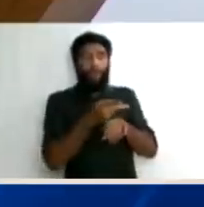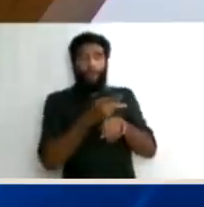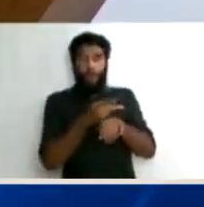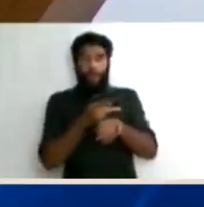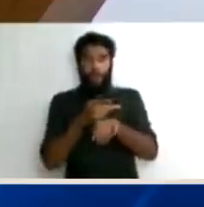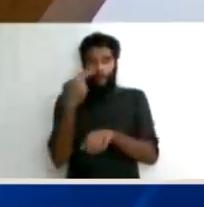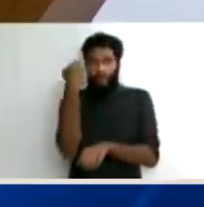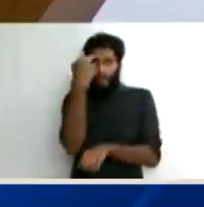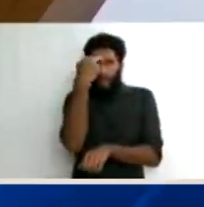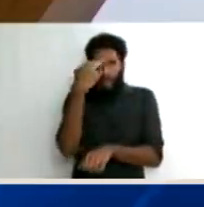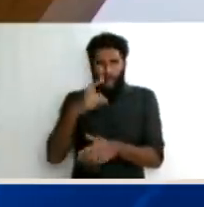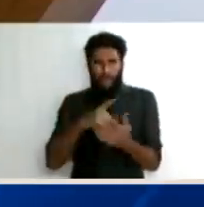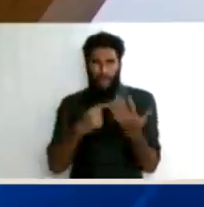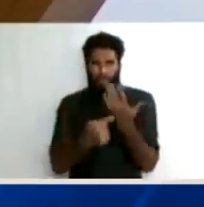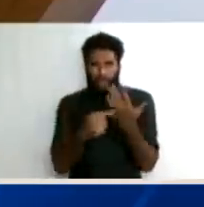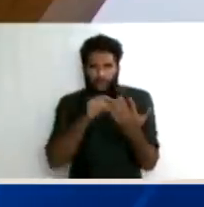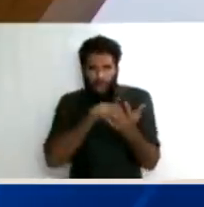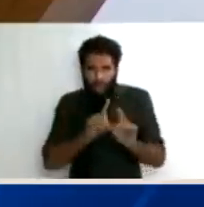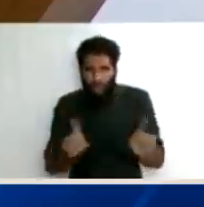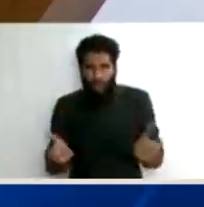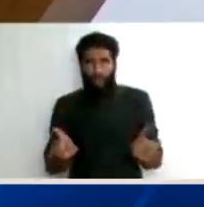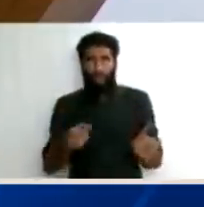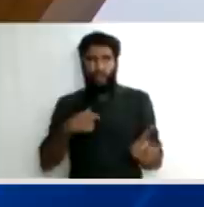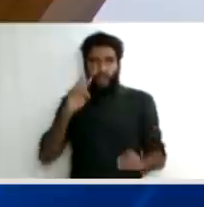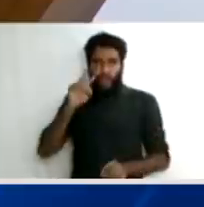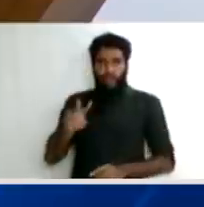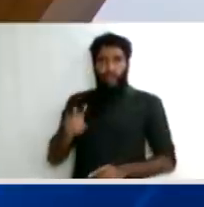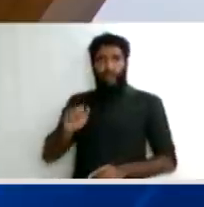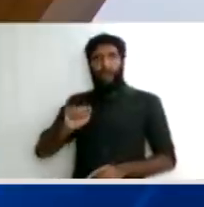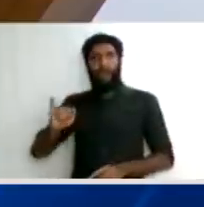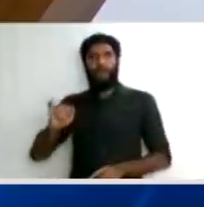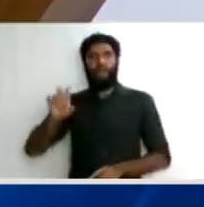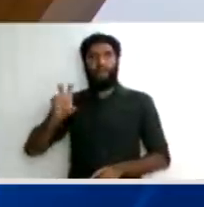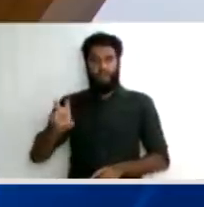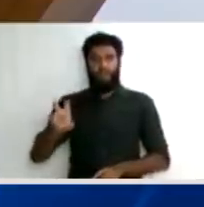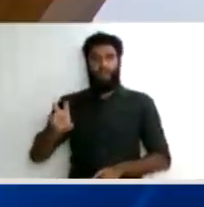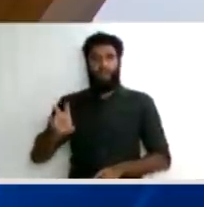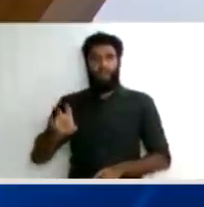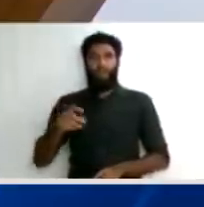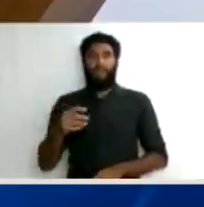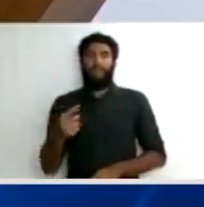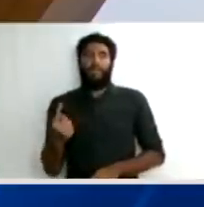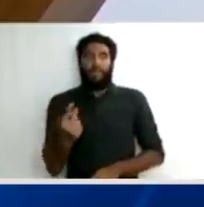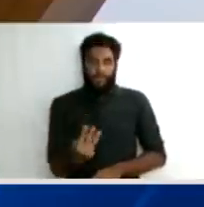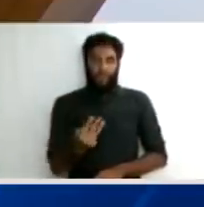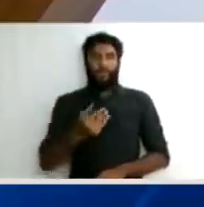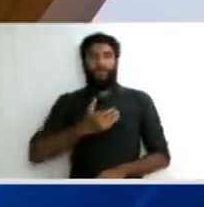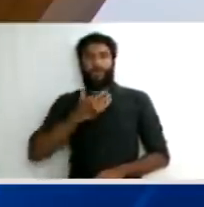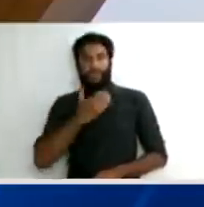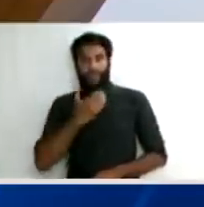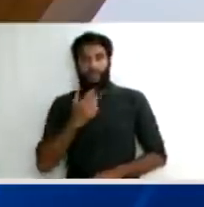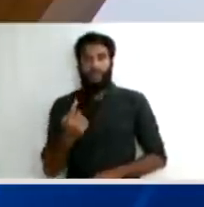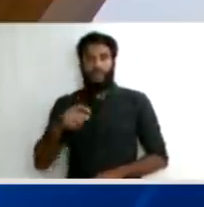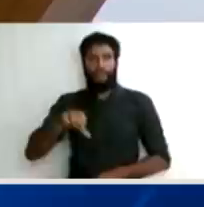incompetente, vai depender do que o plenário vai dizer no que diz respeito às